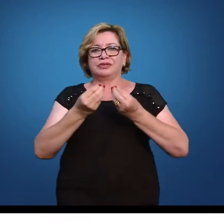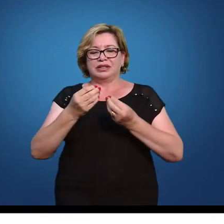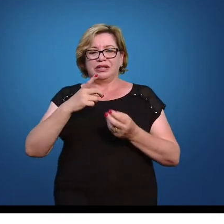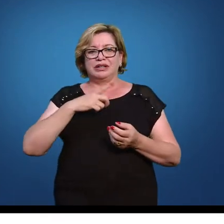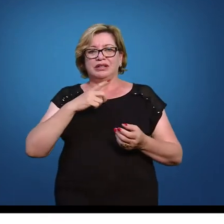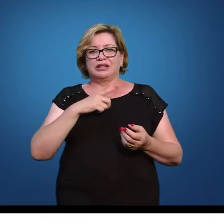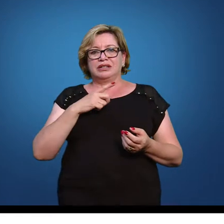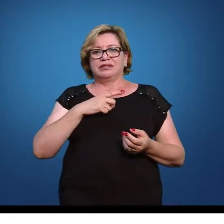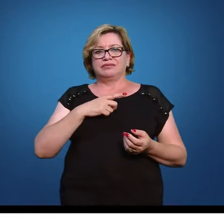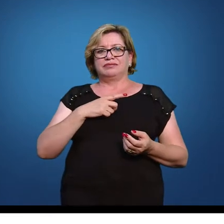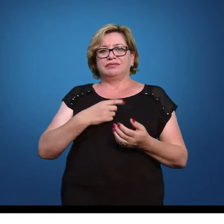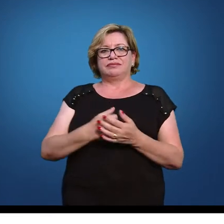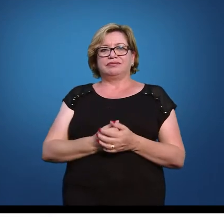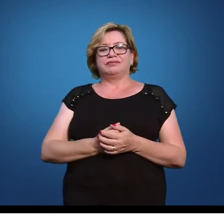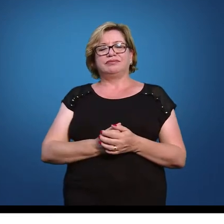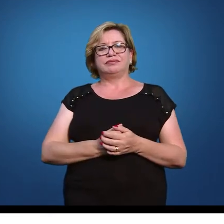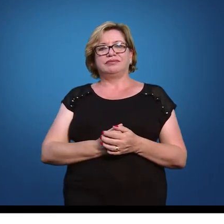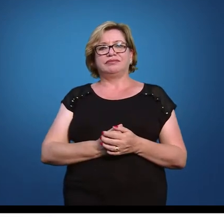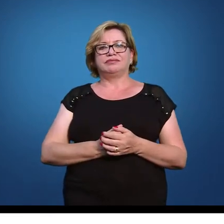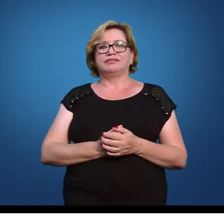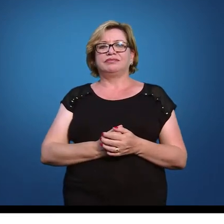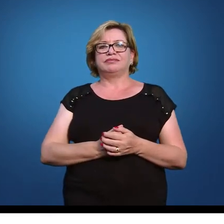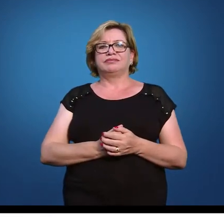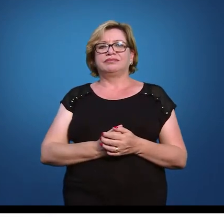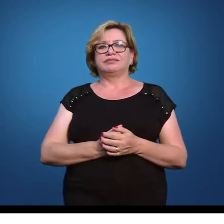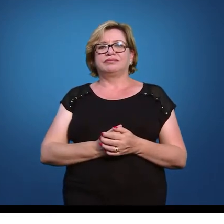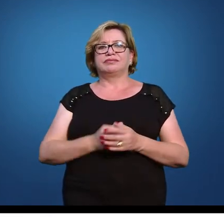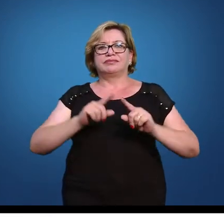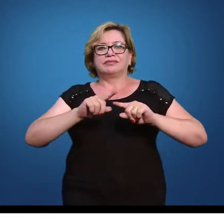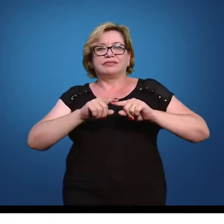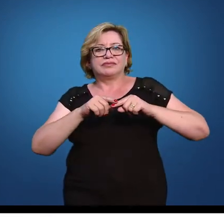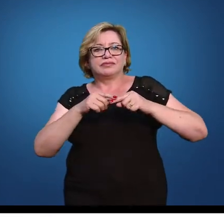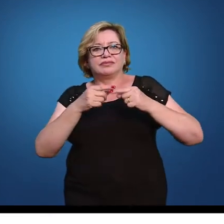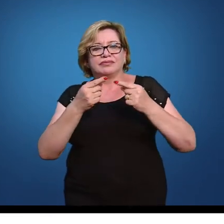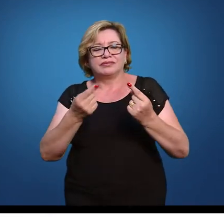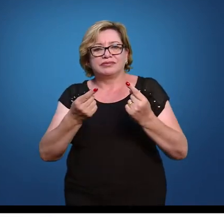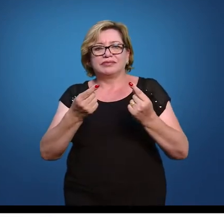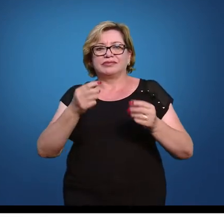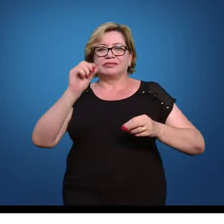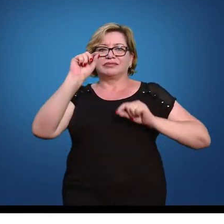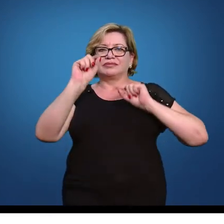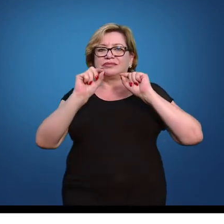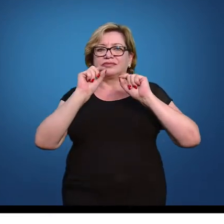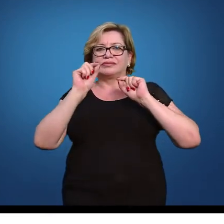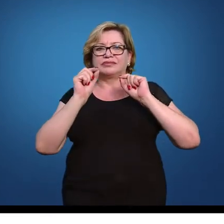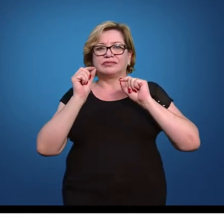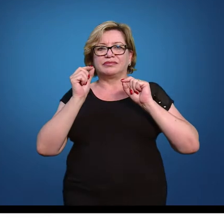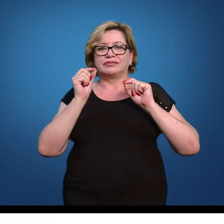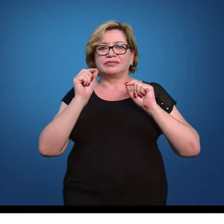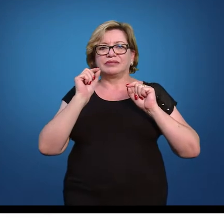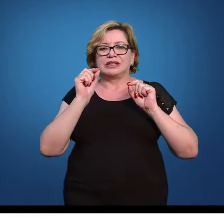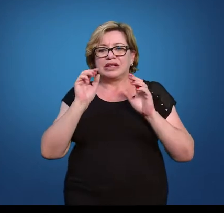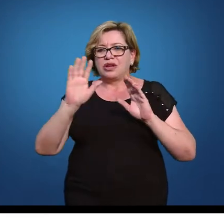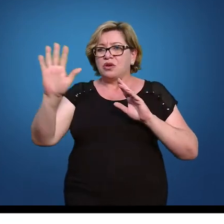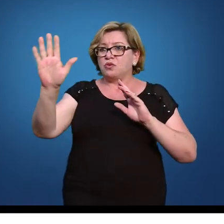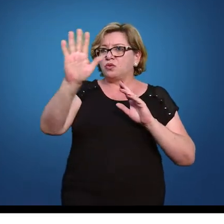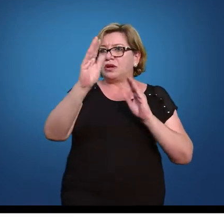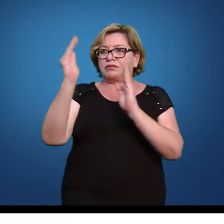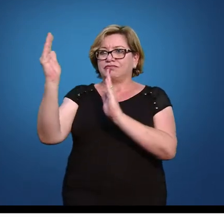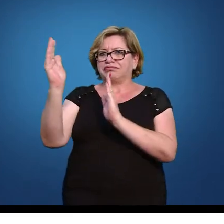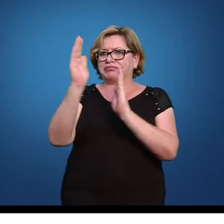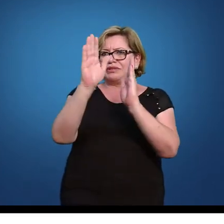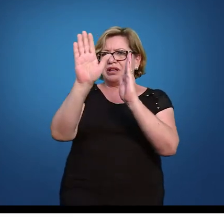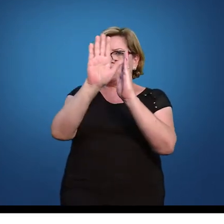te forneceu 0,44 5,2 só que a tabela te forneceu esta área aqui